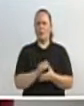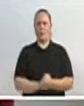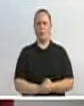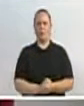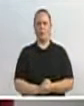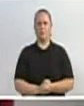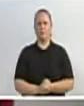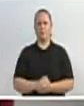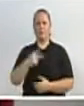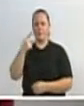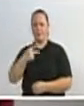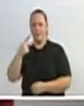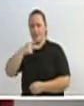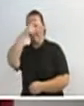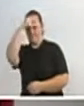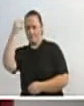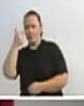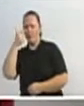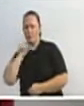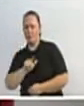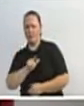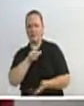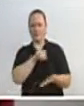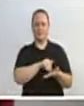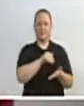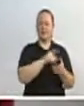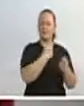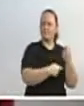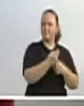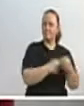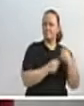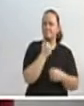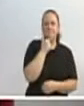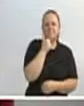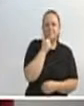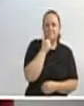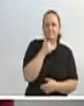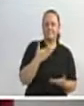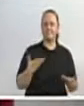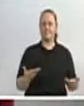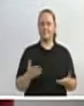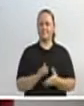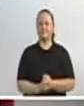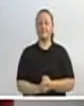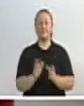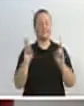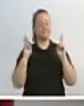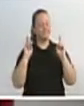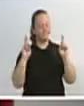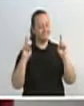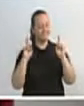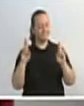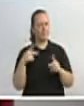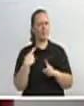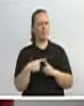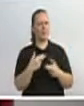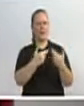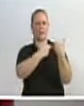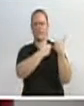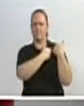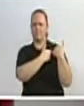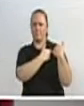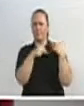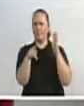Então, eu espero que ninguém do governo, do governo Napoleão, para não sobrar também essa responsabilidade da CPI